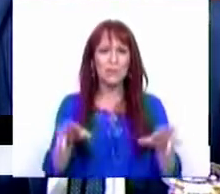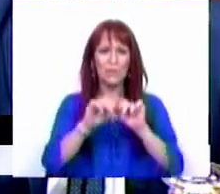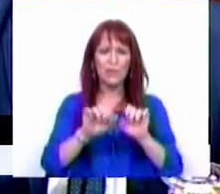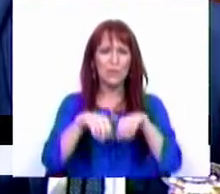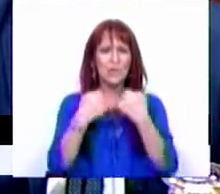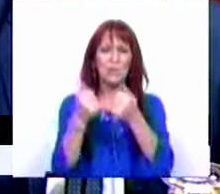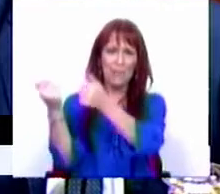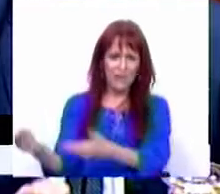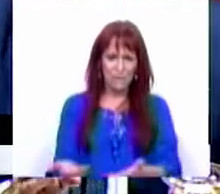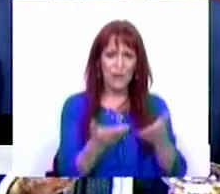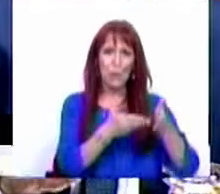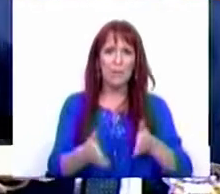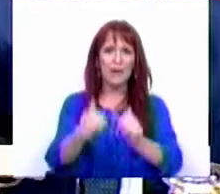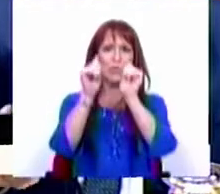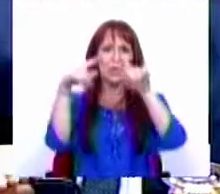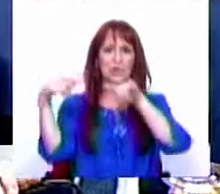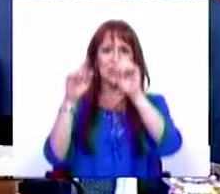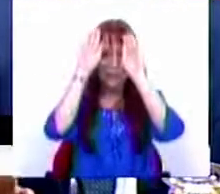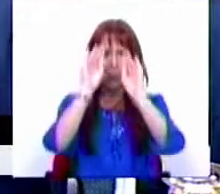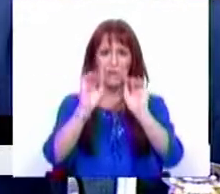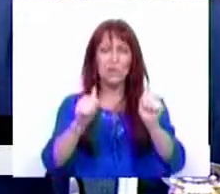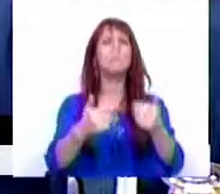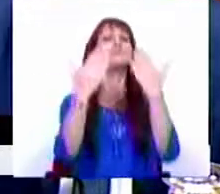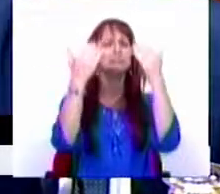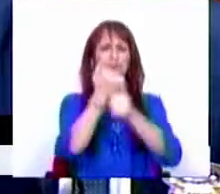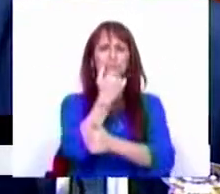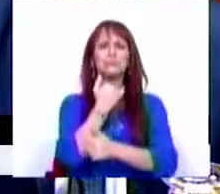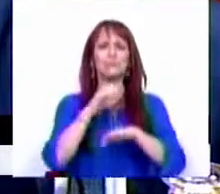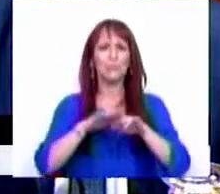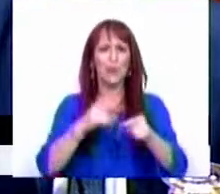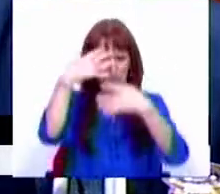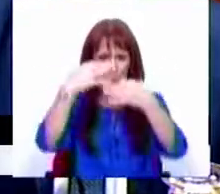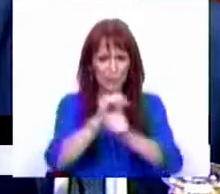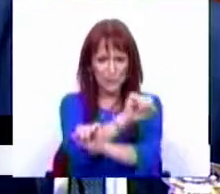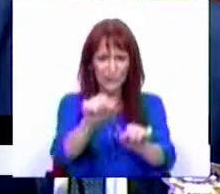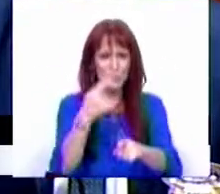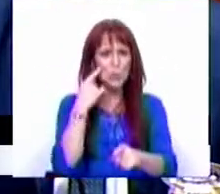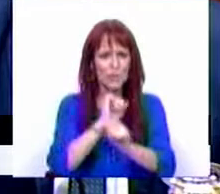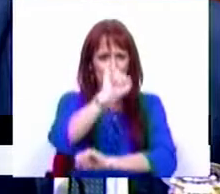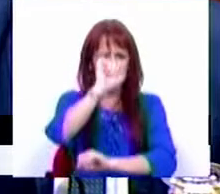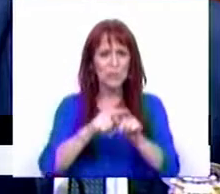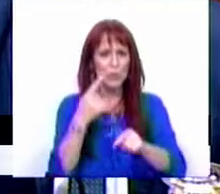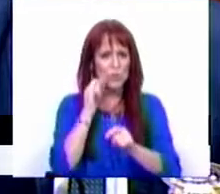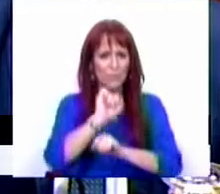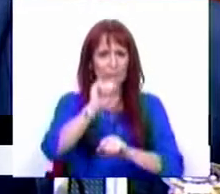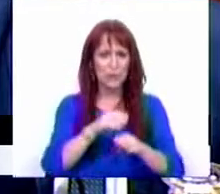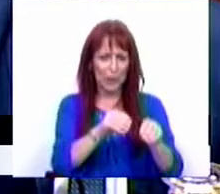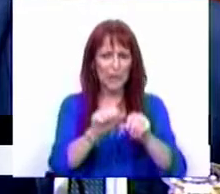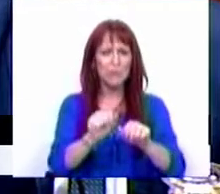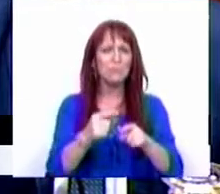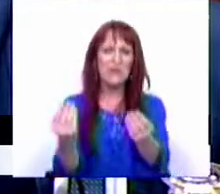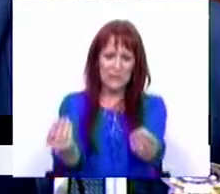bem-vindos ao bom caminho na discussão da educação. Congratulo-me que, com o seu bom senso, com o seu conhecimento, com o seu conhecimento do terreno,